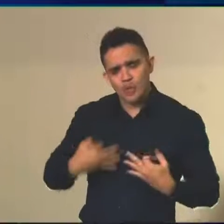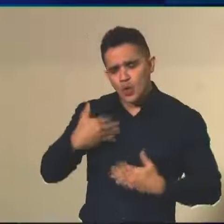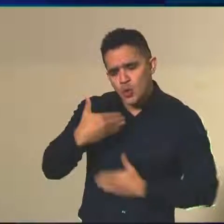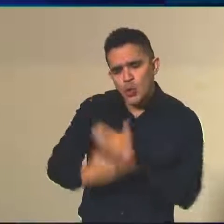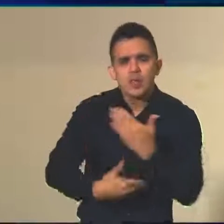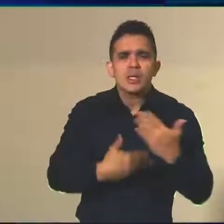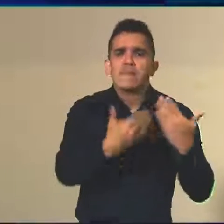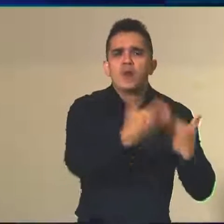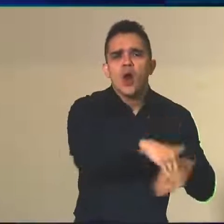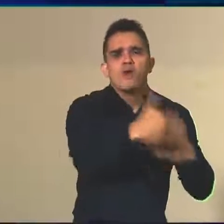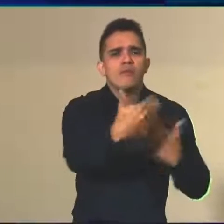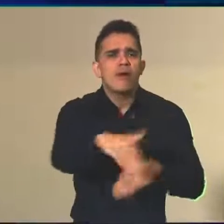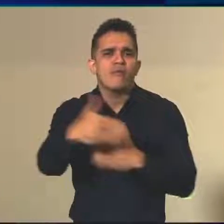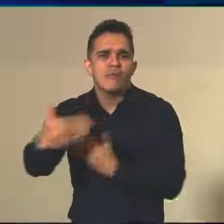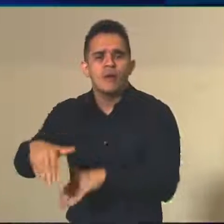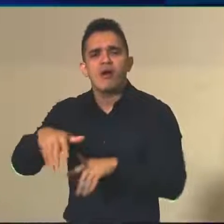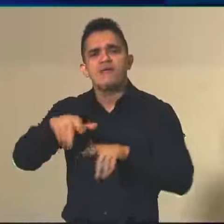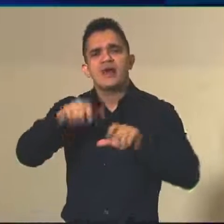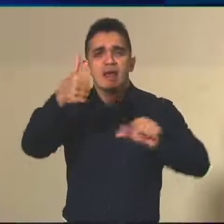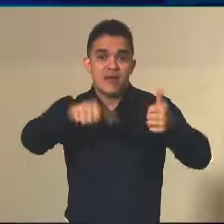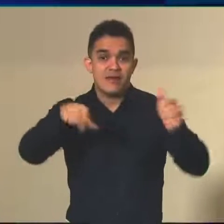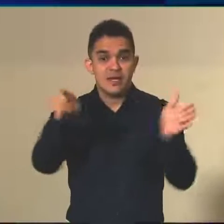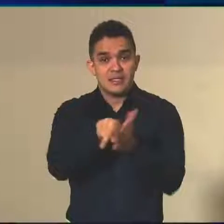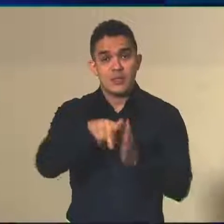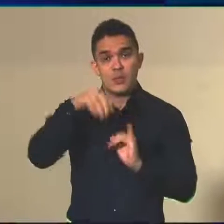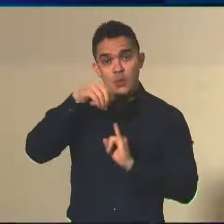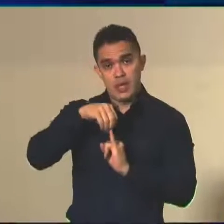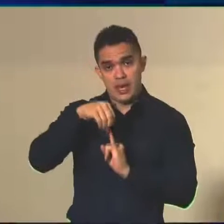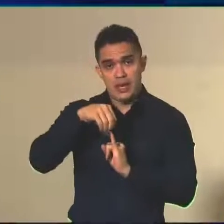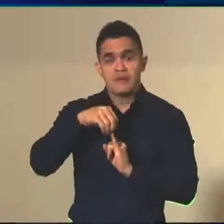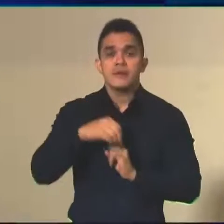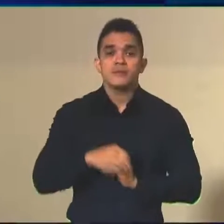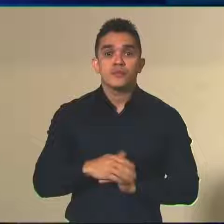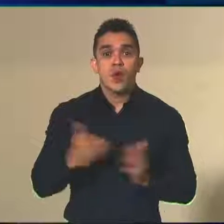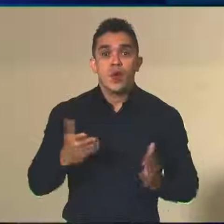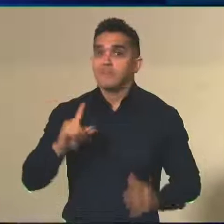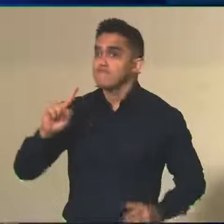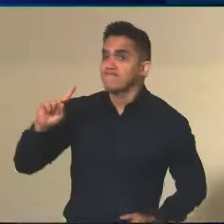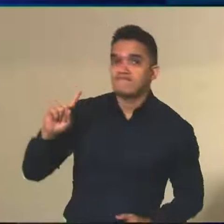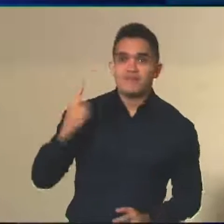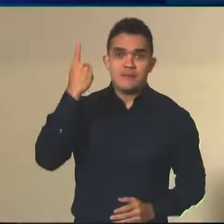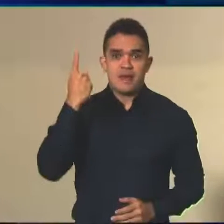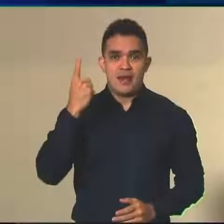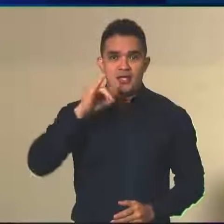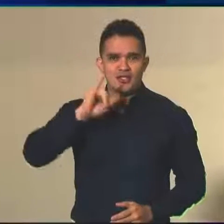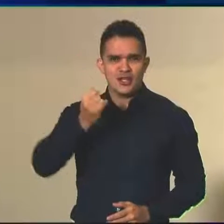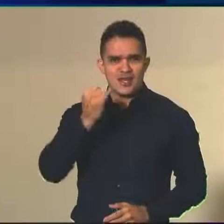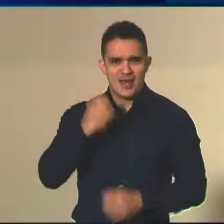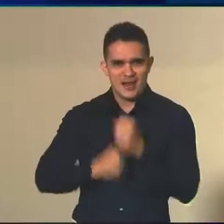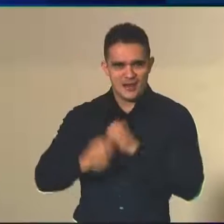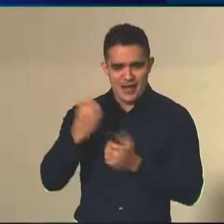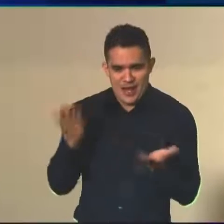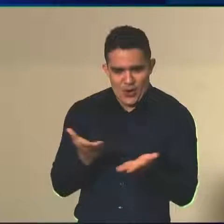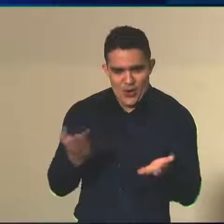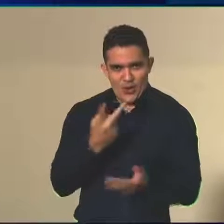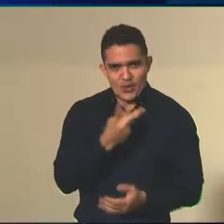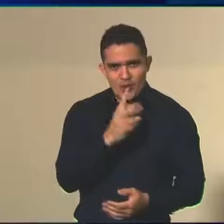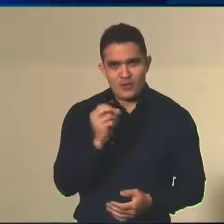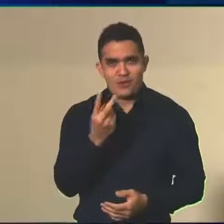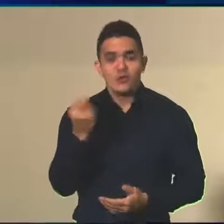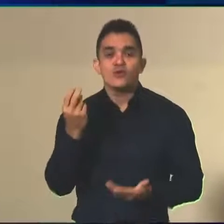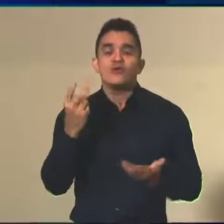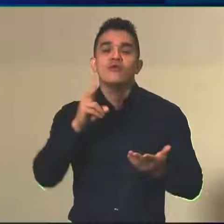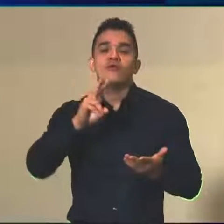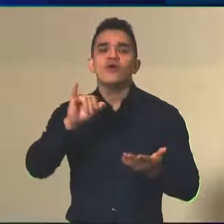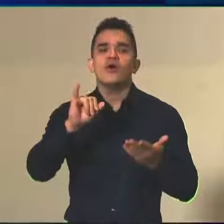exames e avaliações do Inep. De forma inédita, em janeiro desse ano, nós divulgamos no Diário Oficial da